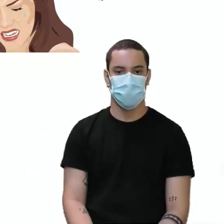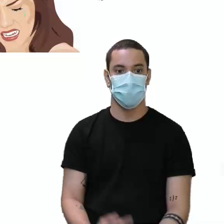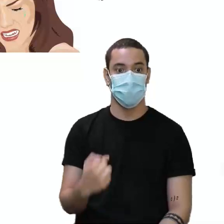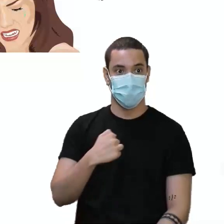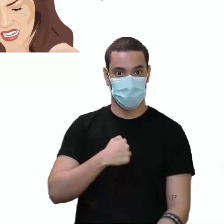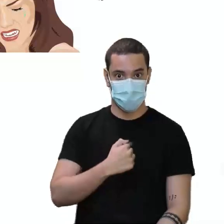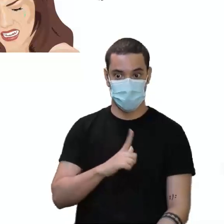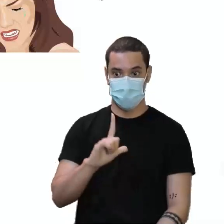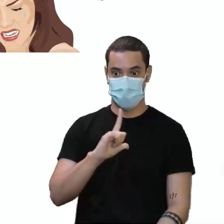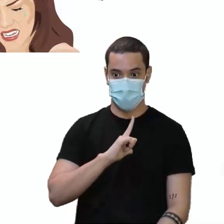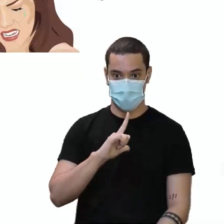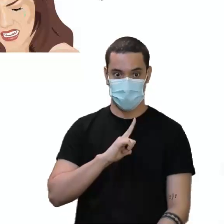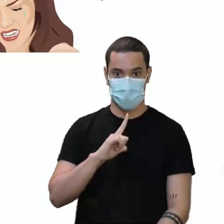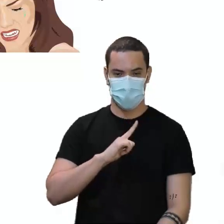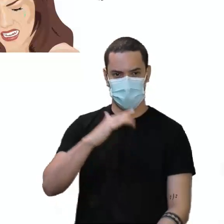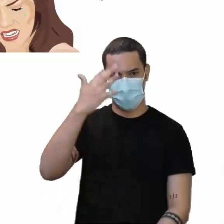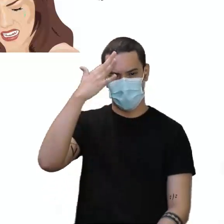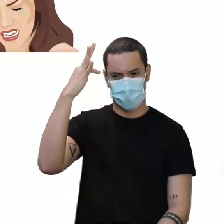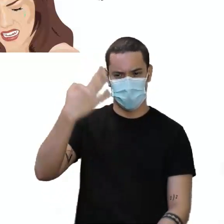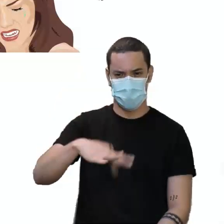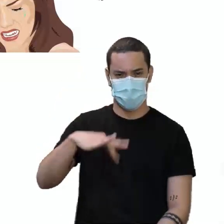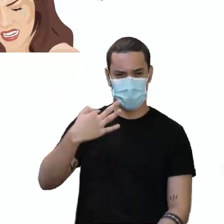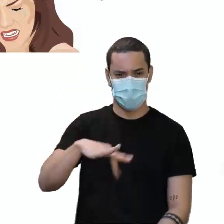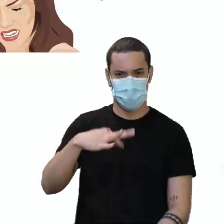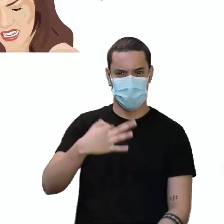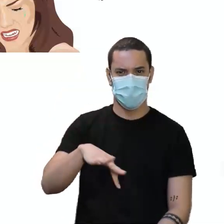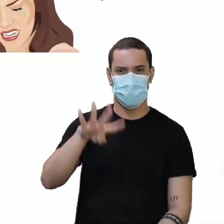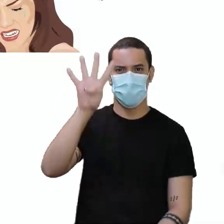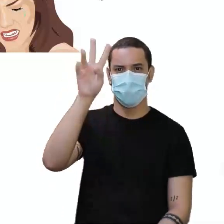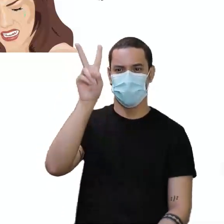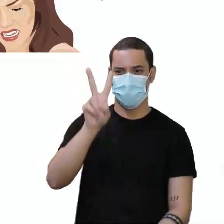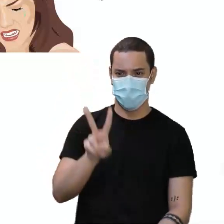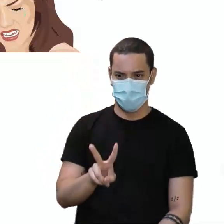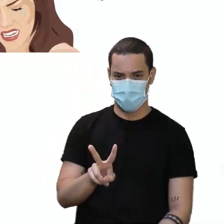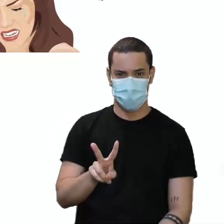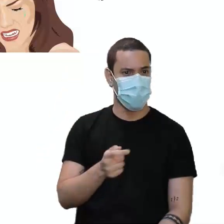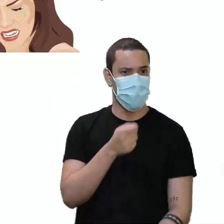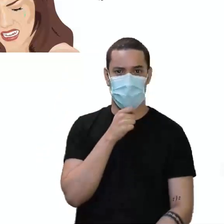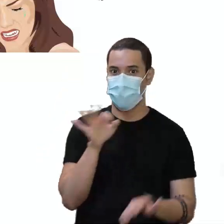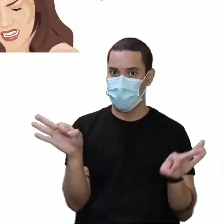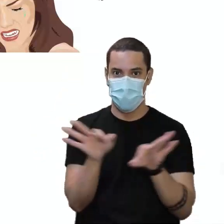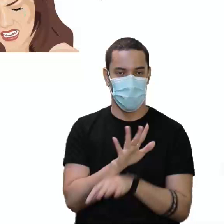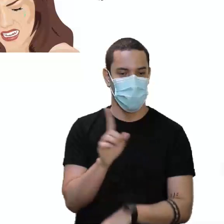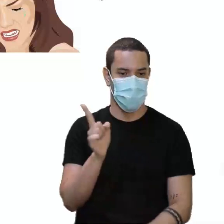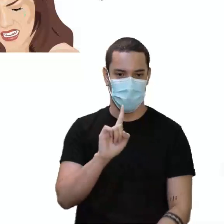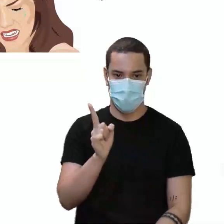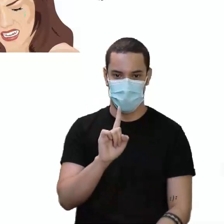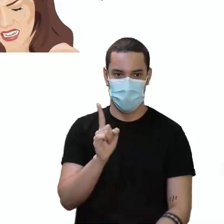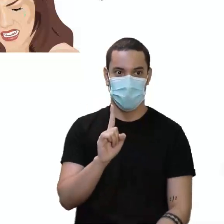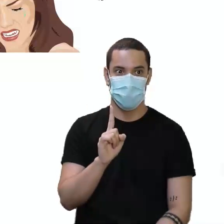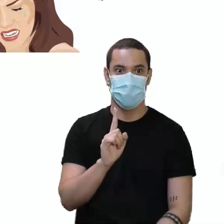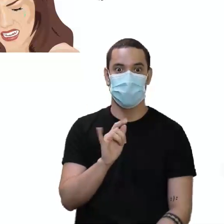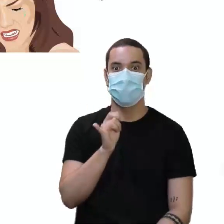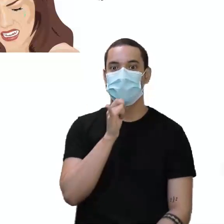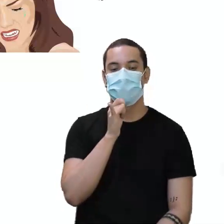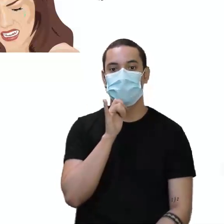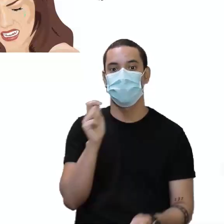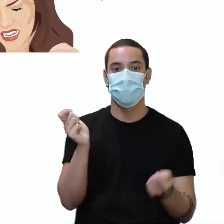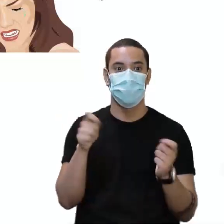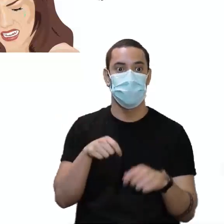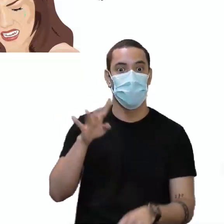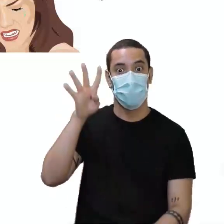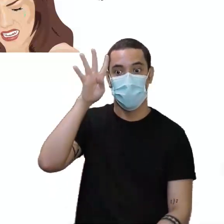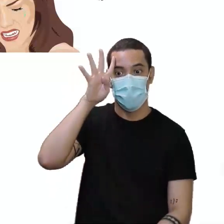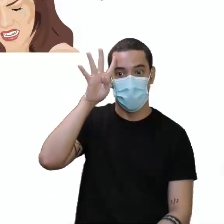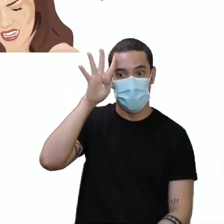tive dor de cabeça quatro vezes esta semana. A semana ainda não acabou. Vamos supor que seja uma Wednesday, uma